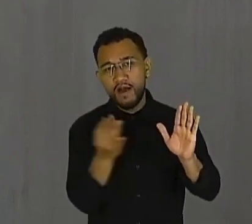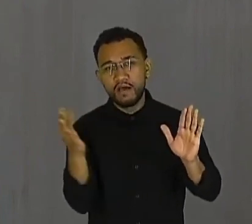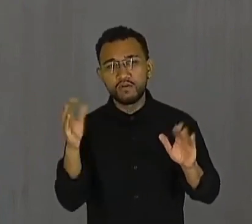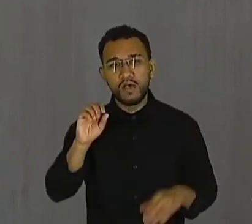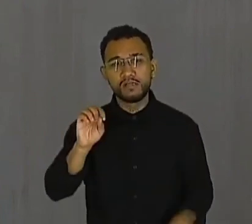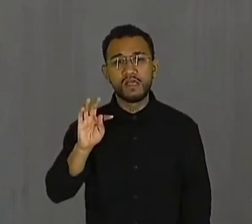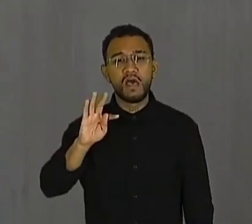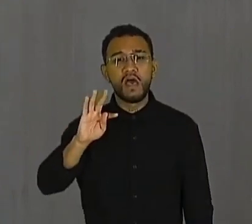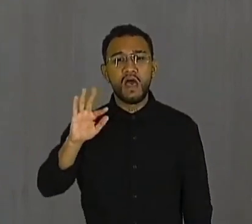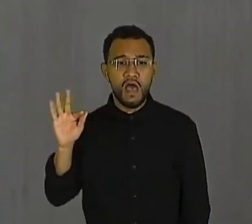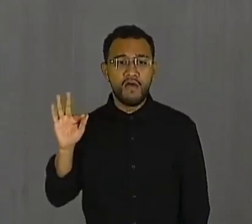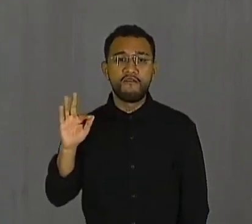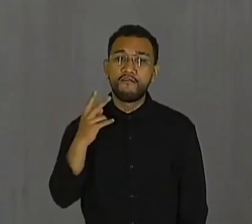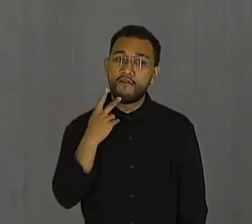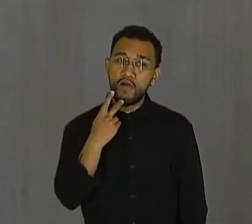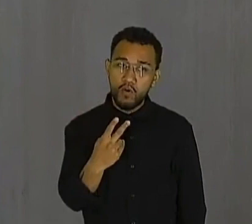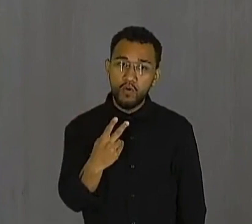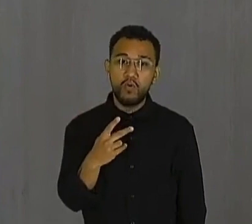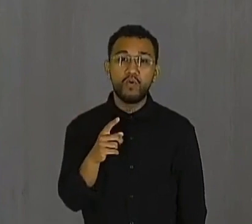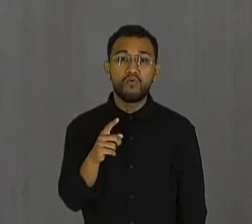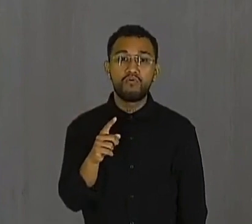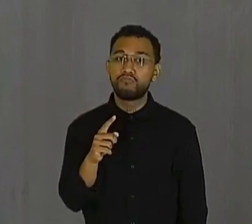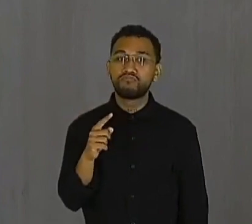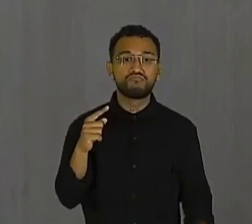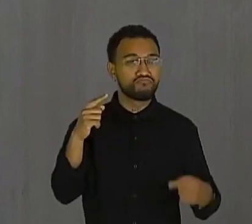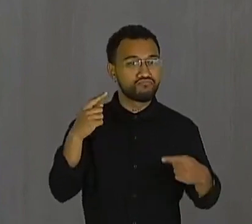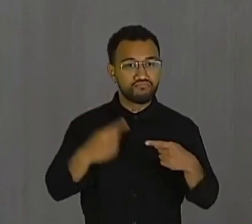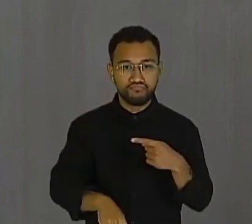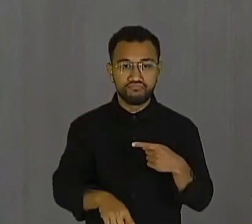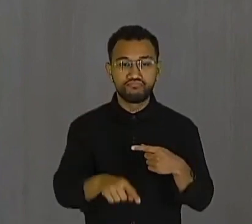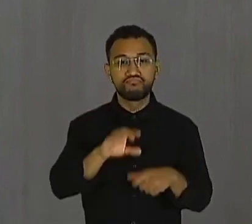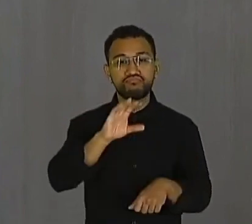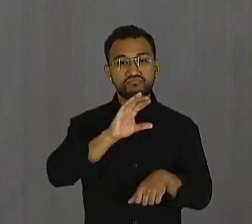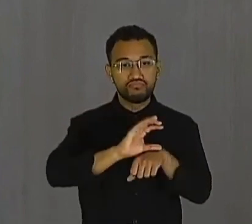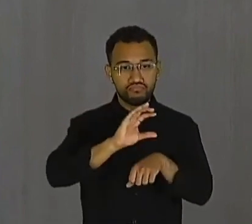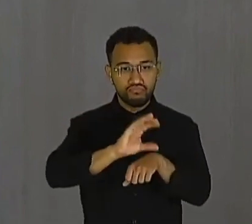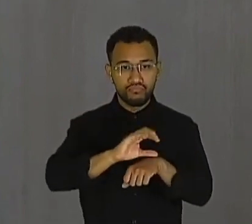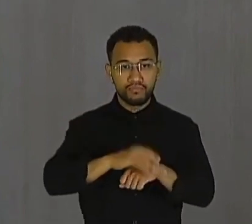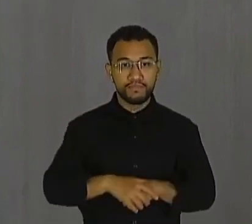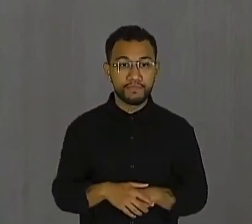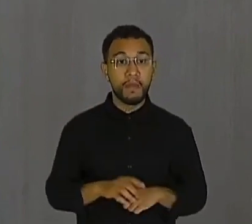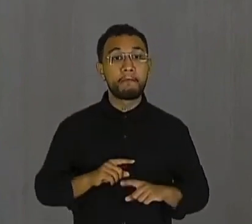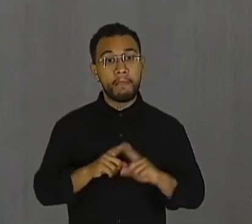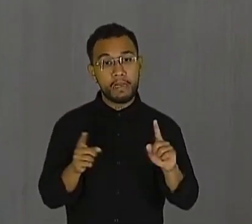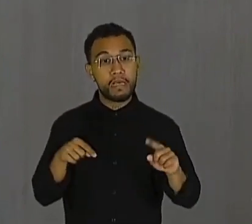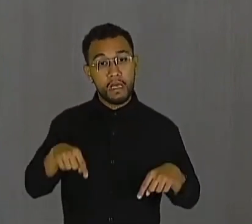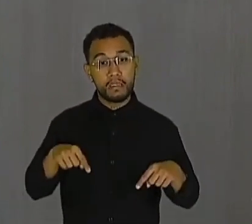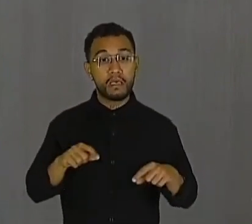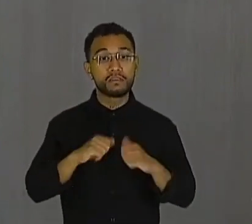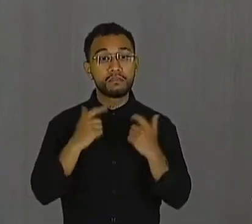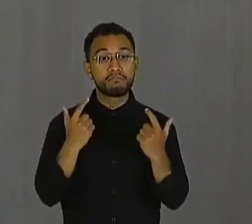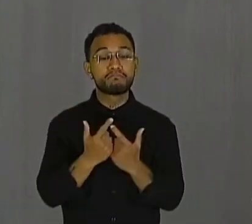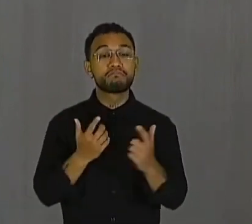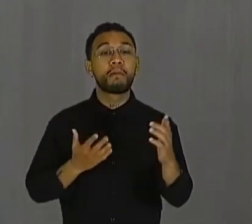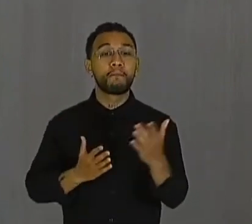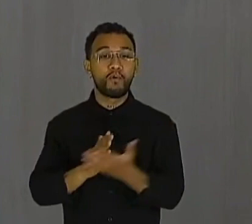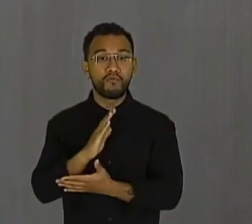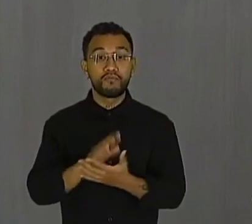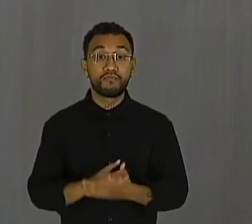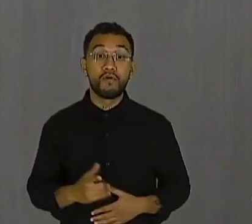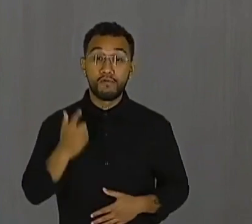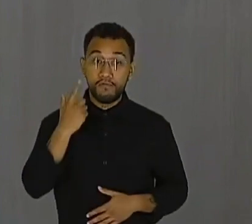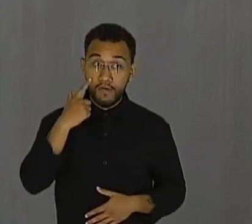STF, já tinha declarado a inconstitucionalidade e foi aprovado aqui nesta casa. Vamos ver